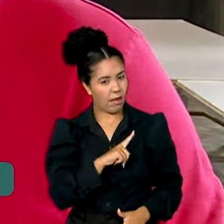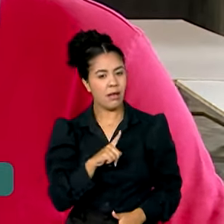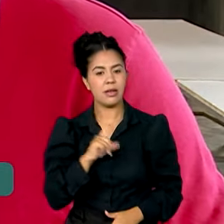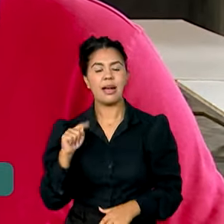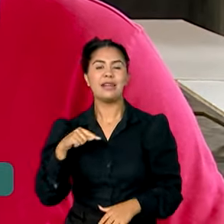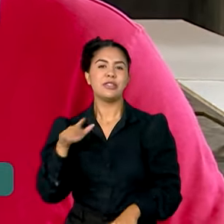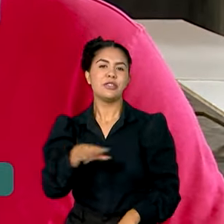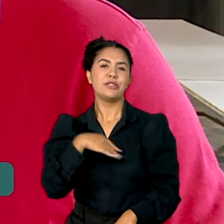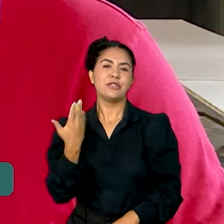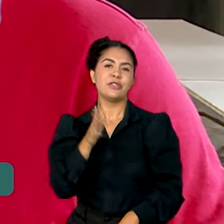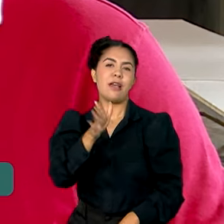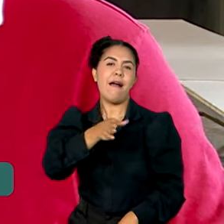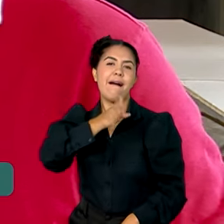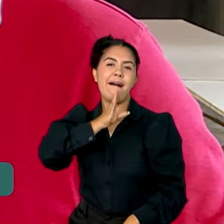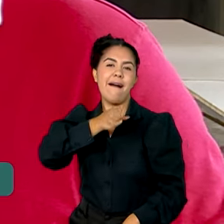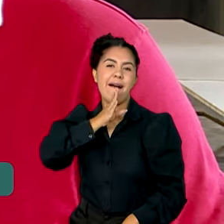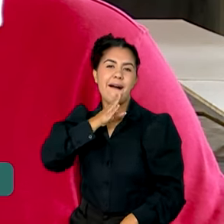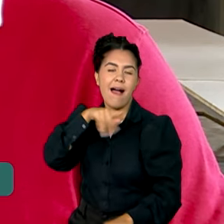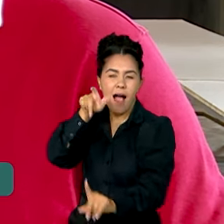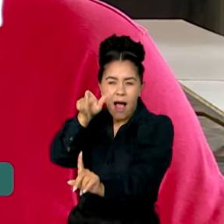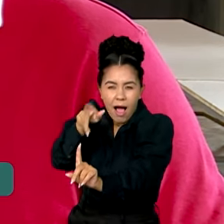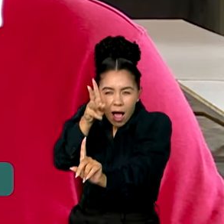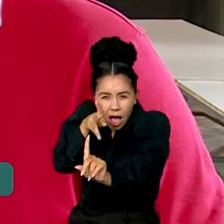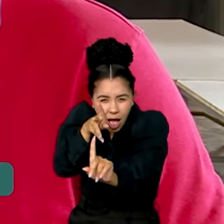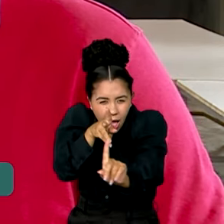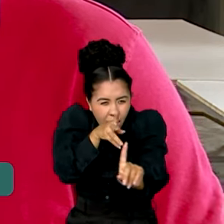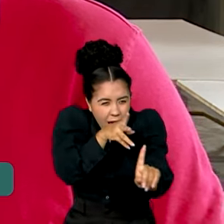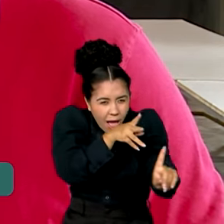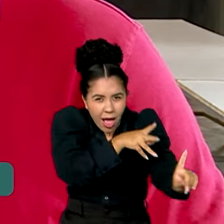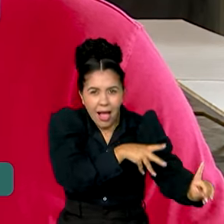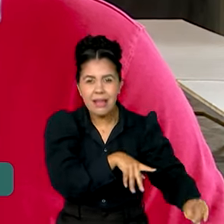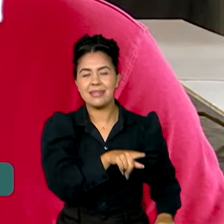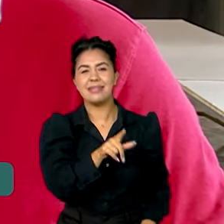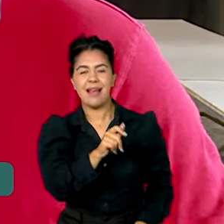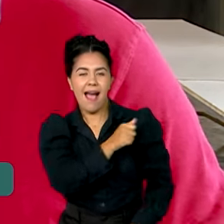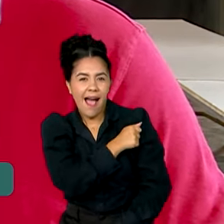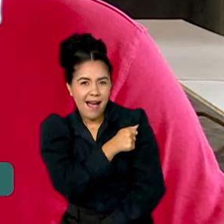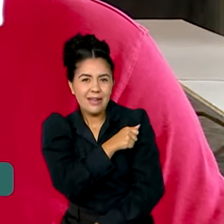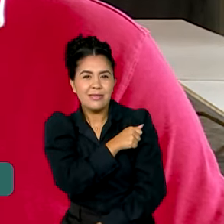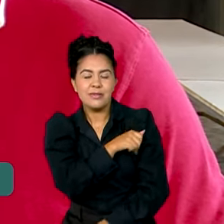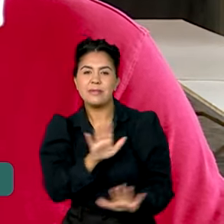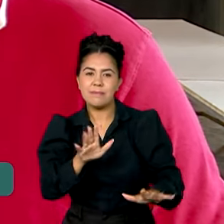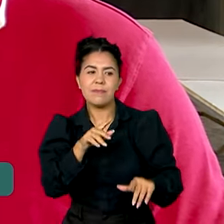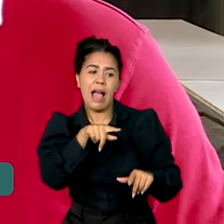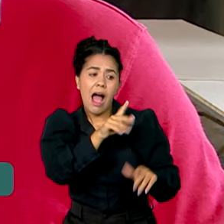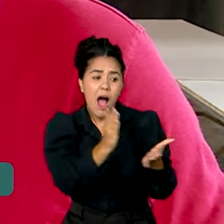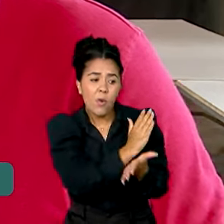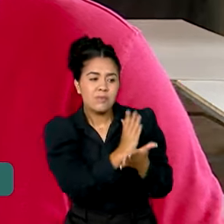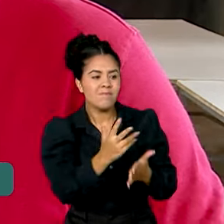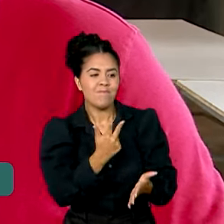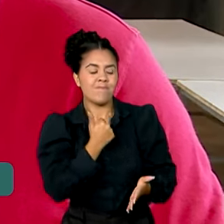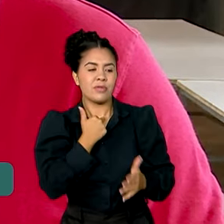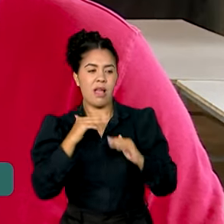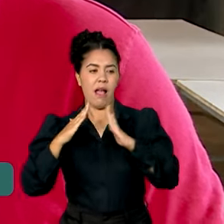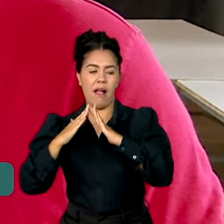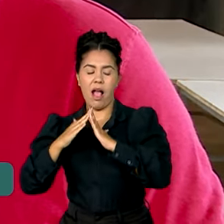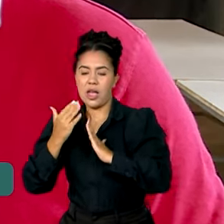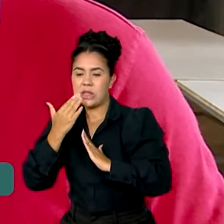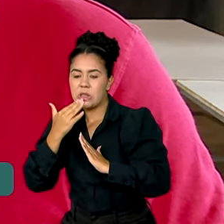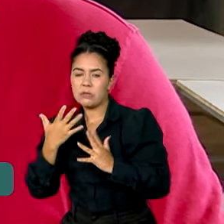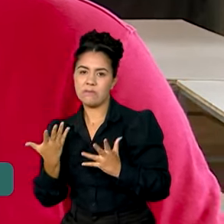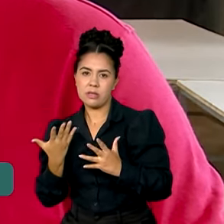conhece, os figurinhas de todos eles, gente já conhece, os que não têm como se alimentar em casa. Inclusive, eles chegam ali já